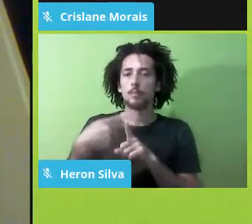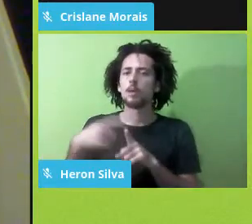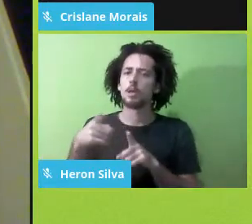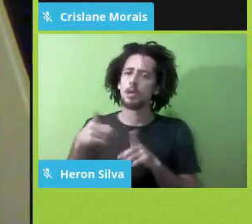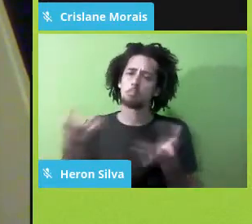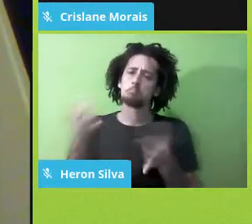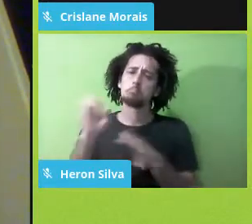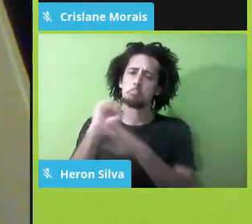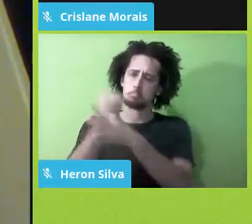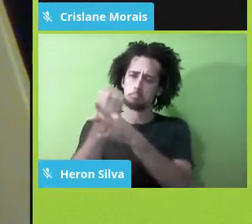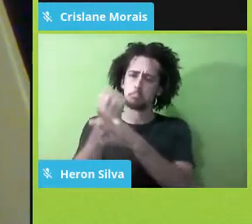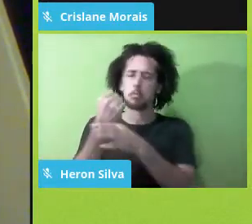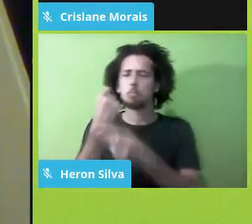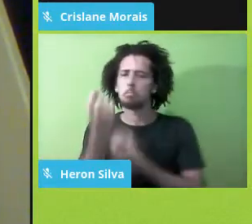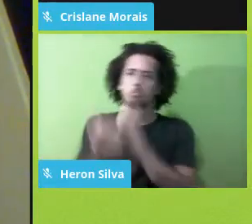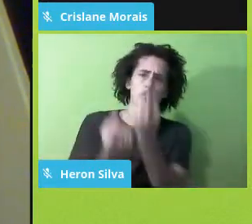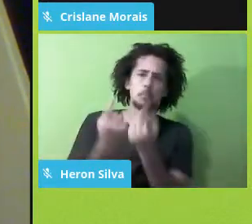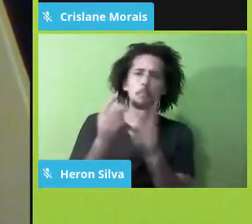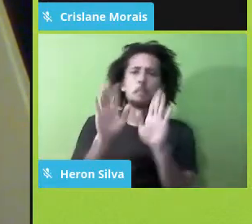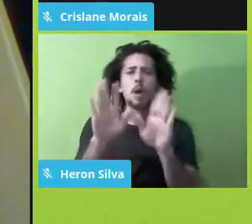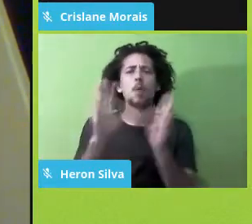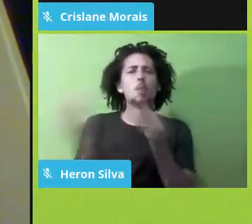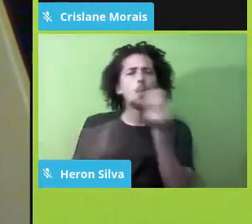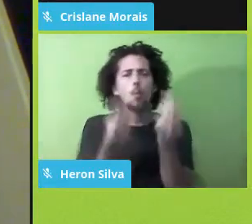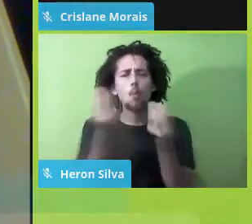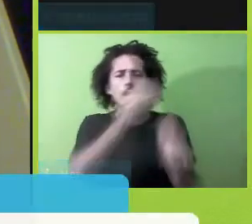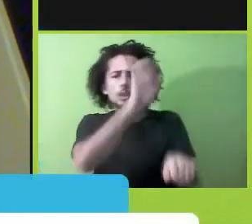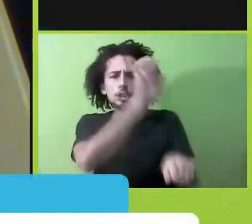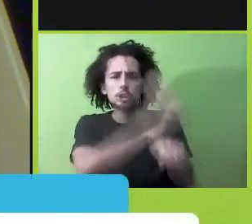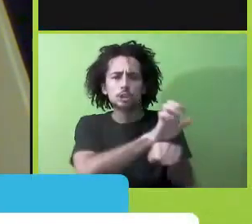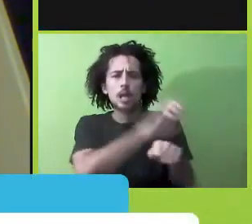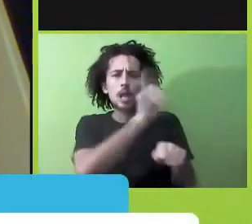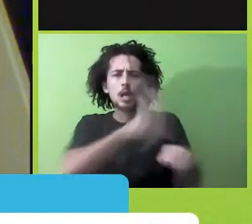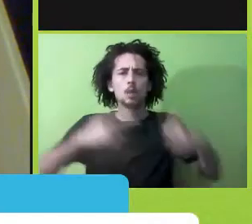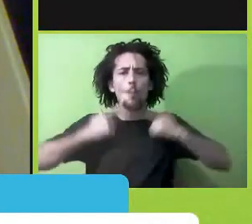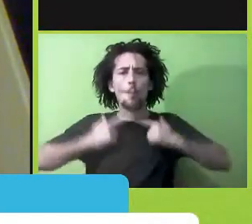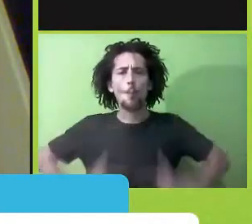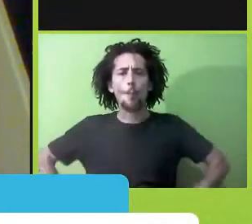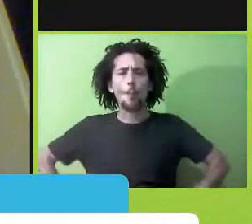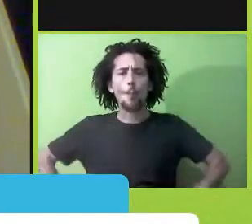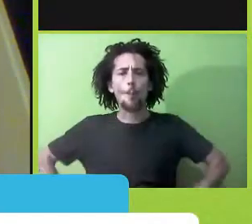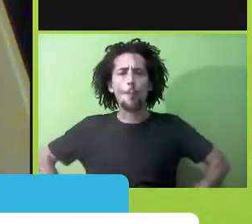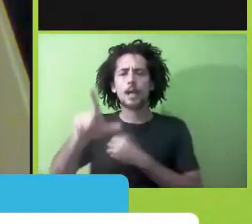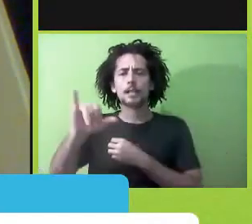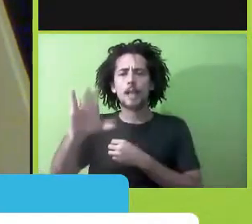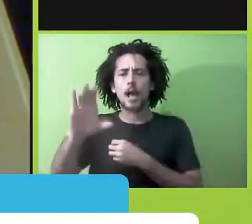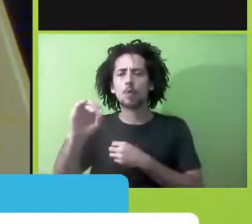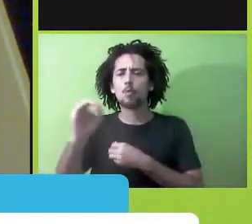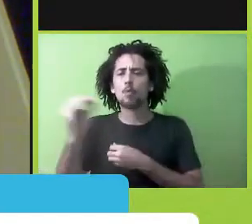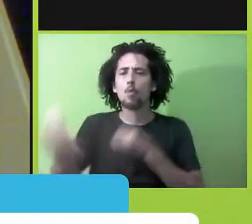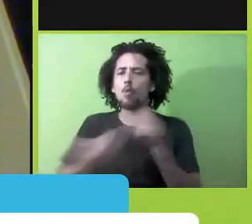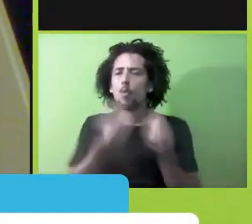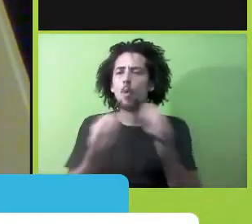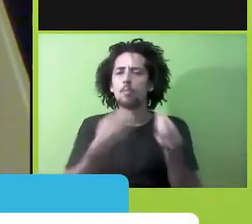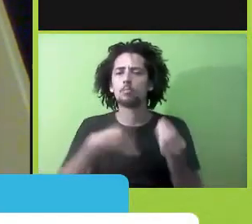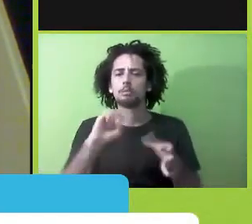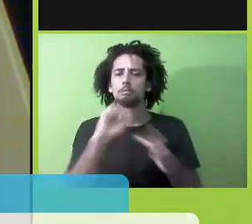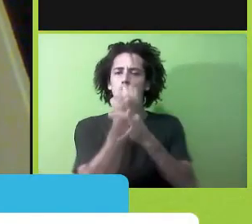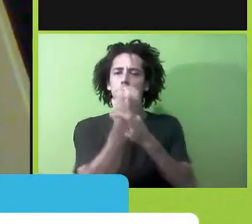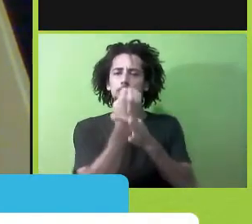pergunta, mas se o Estado é laico, e isso está lá no início da Constituição, como é que você garante, como é que você